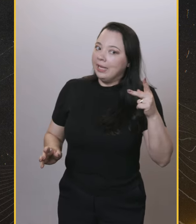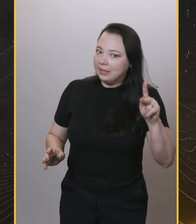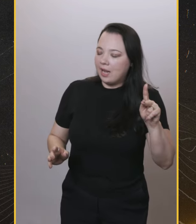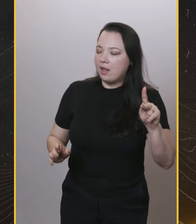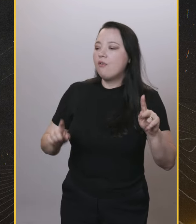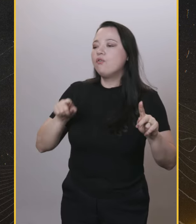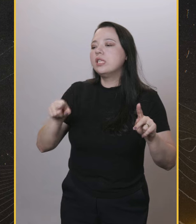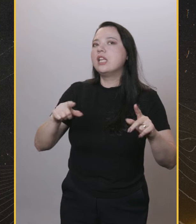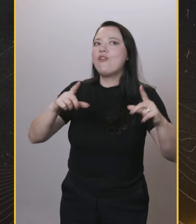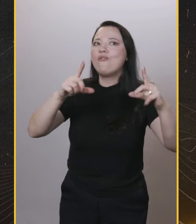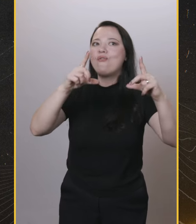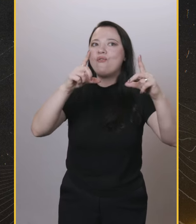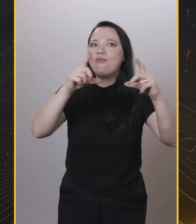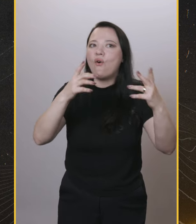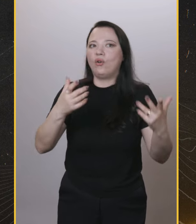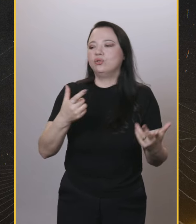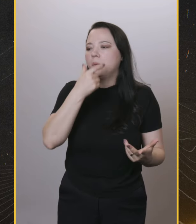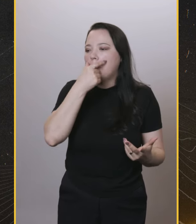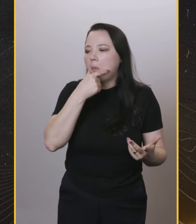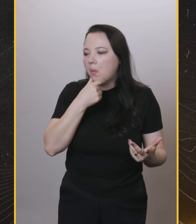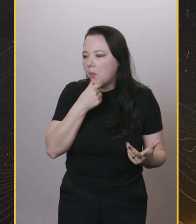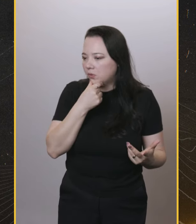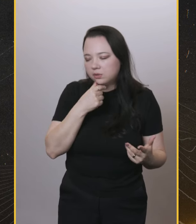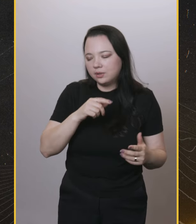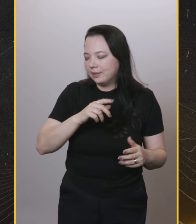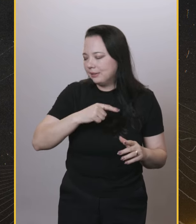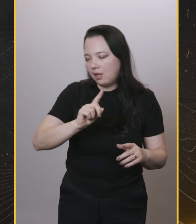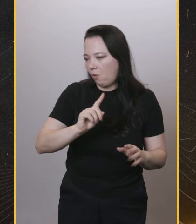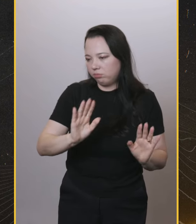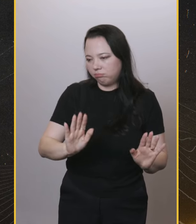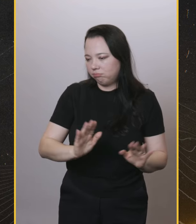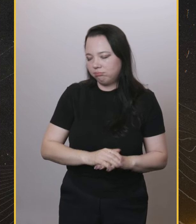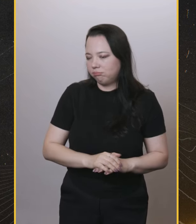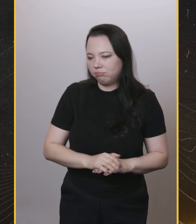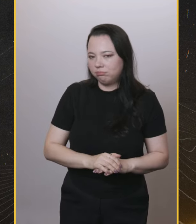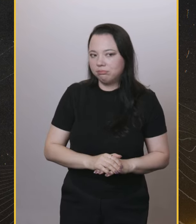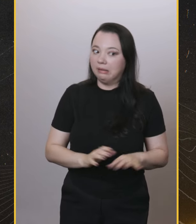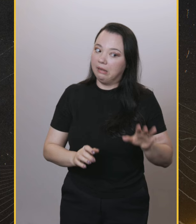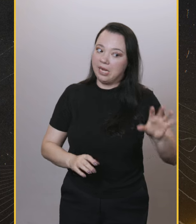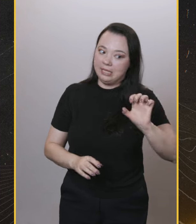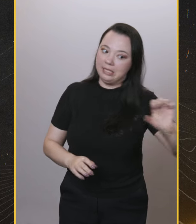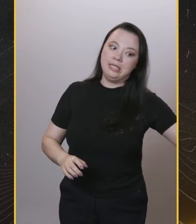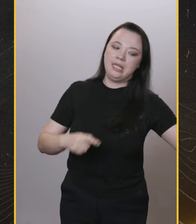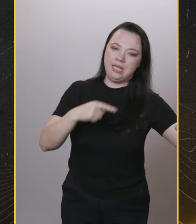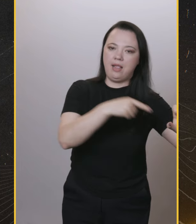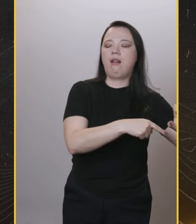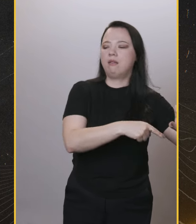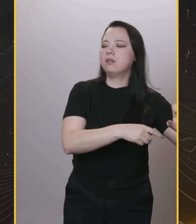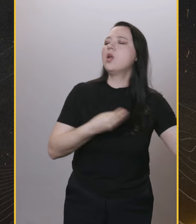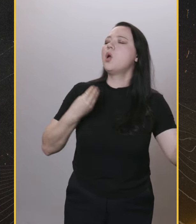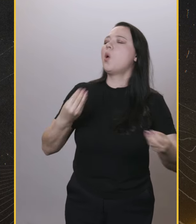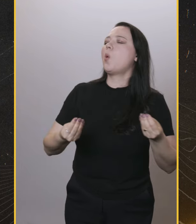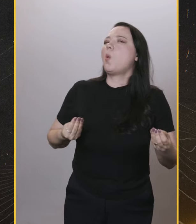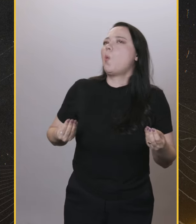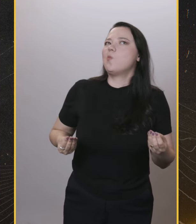de... Tá, é... Se esse cara... Eu não posso... É dele que... Tipo, você não vai tirar voto do